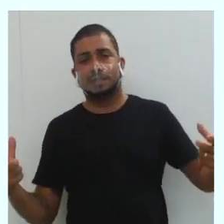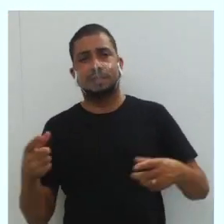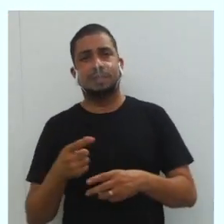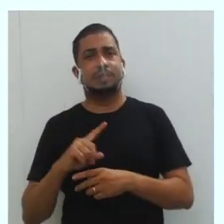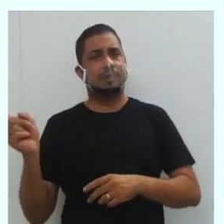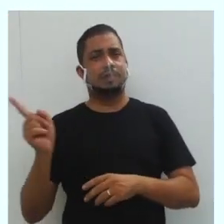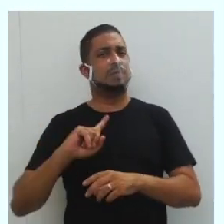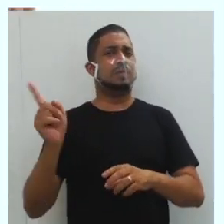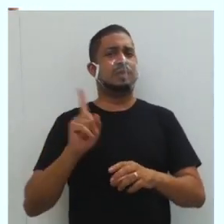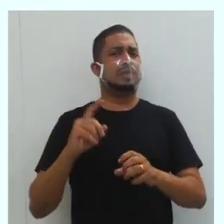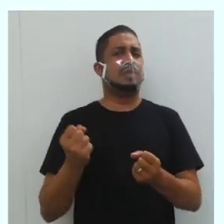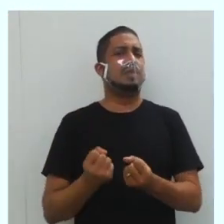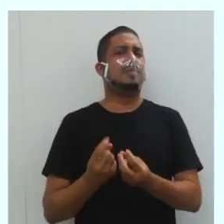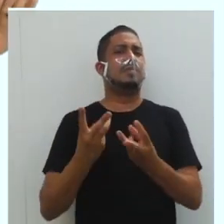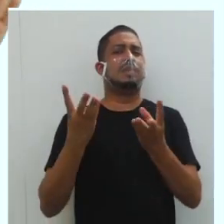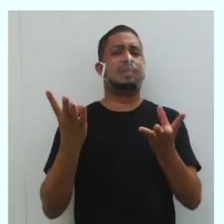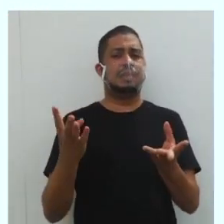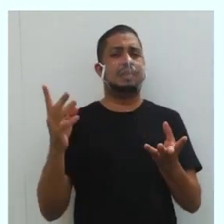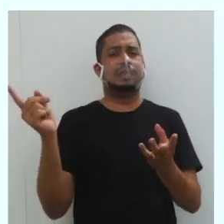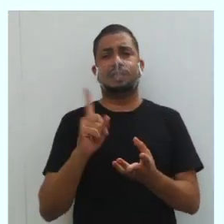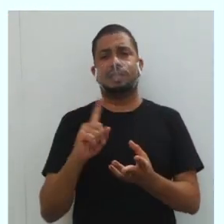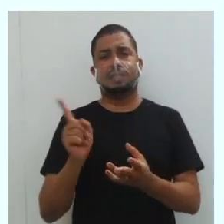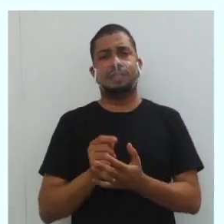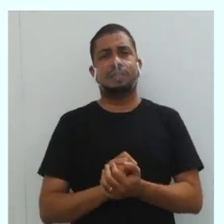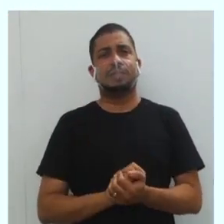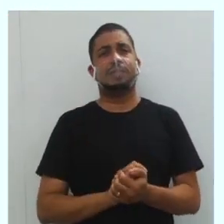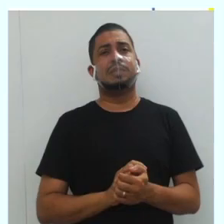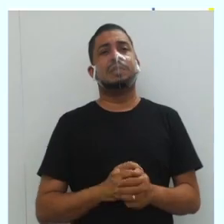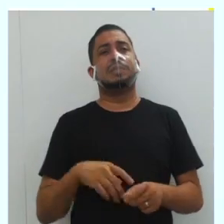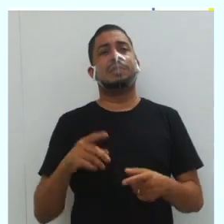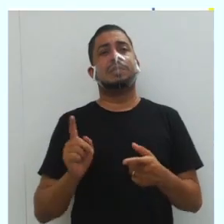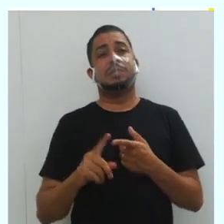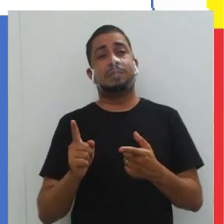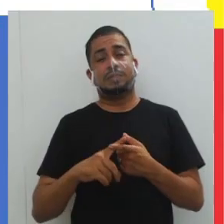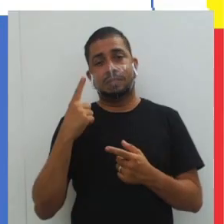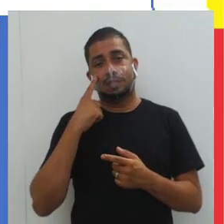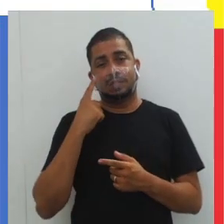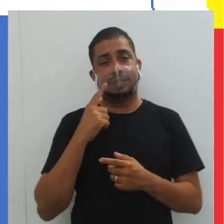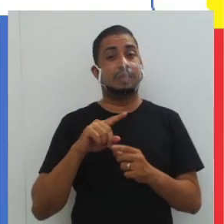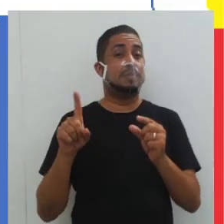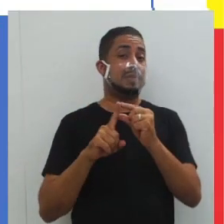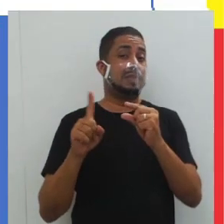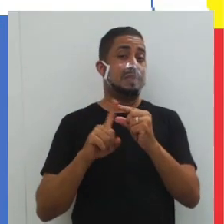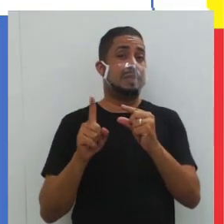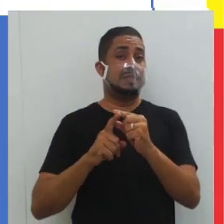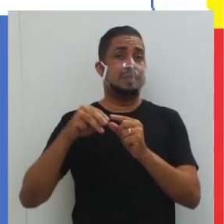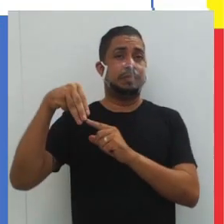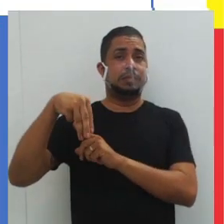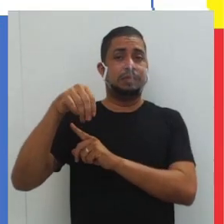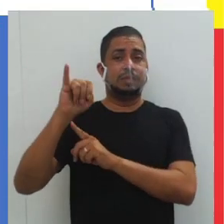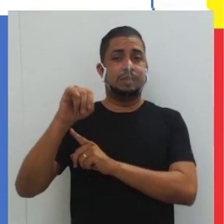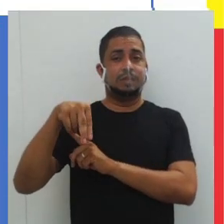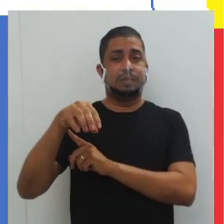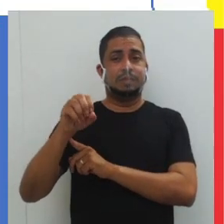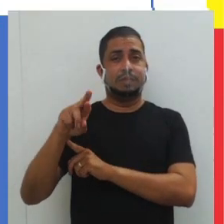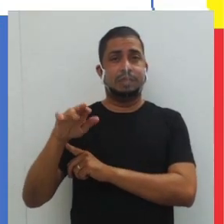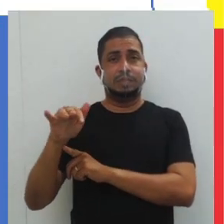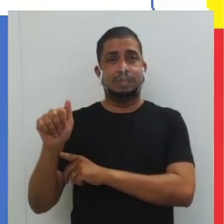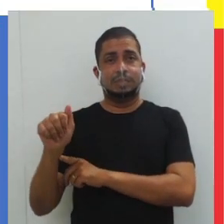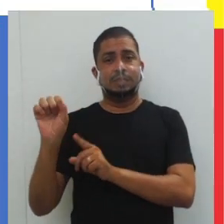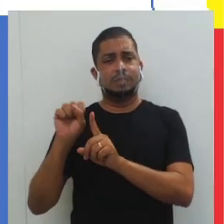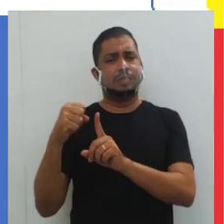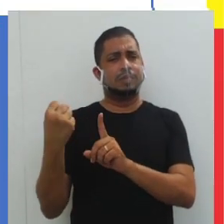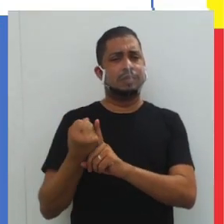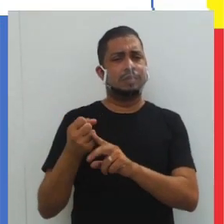não é na questão da quantidade, não é quantitativo. Então vejamos aqui. A palavra minoria, no caso minoria